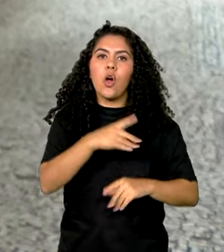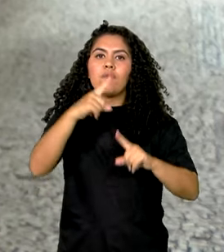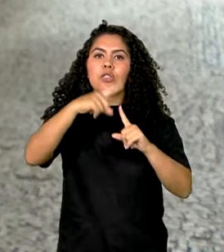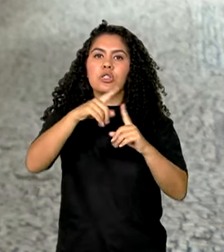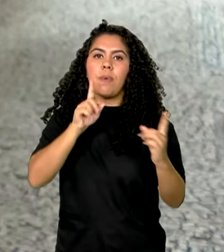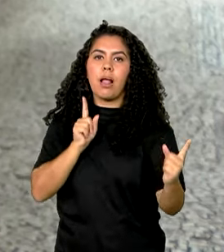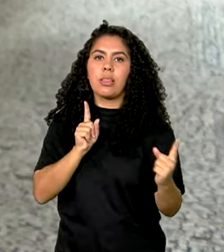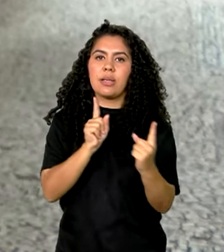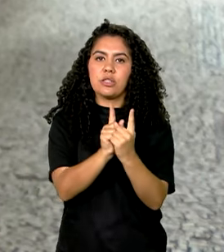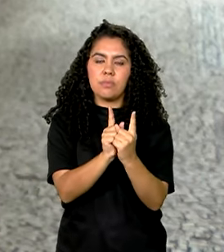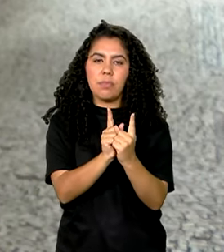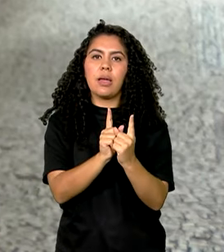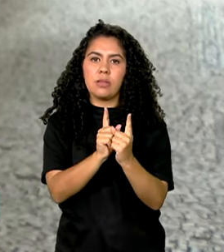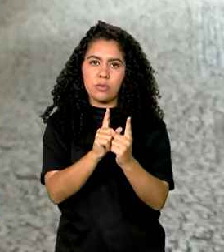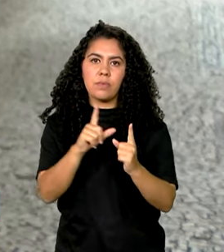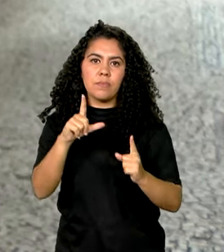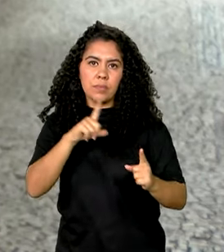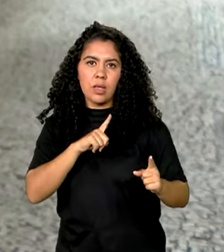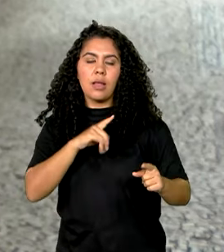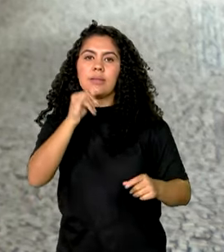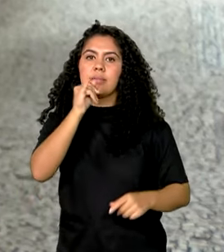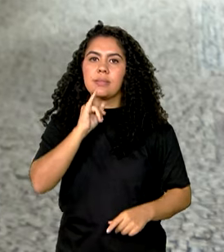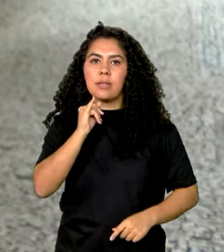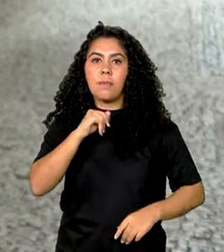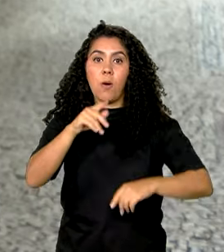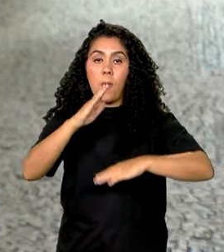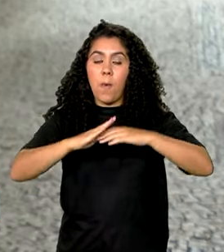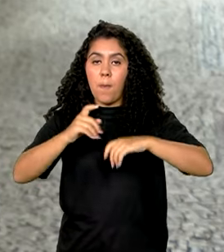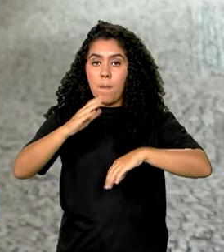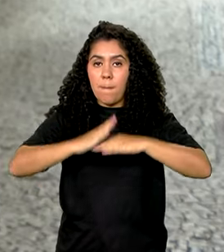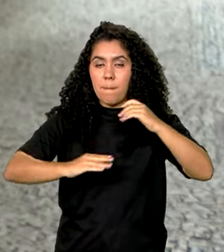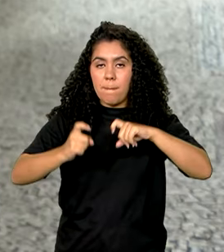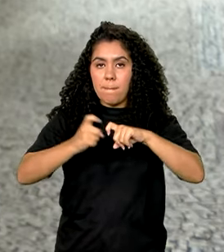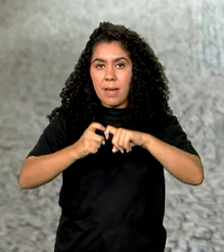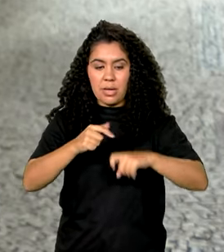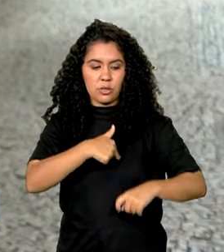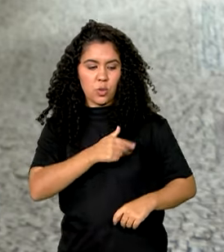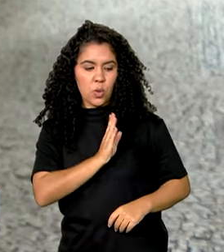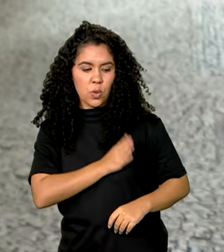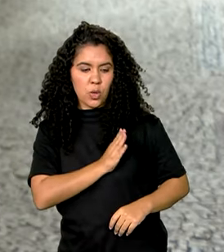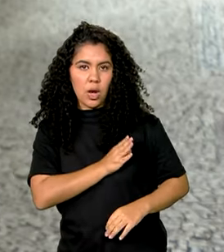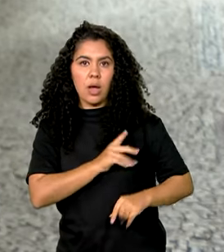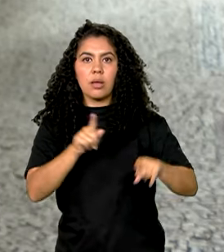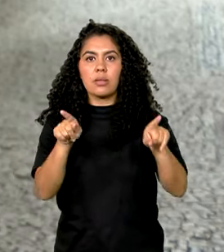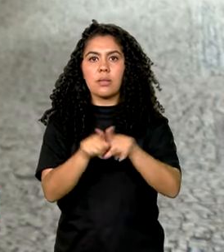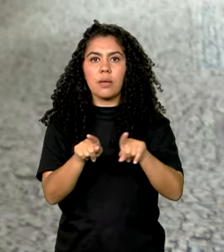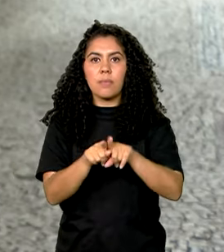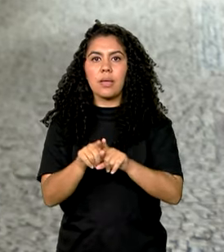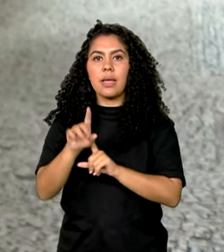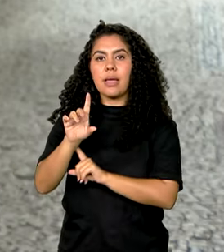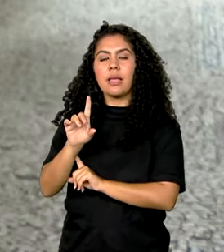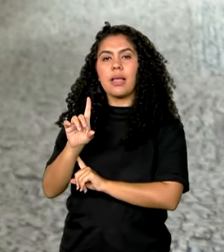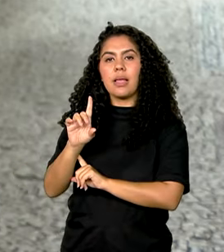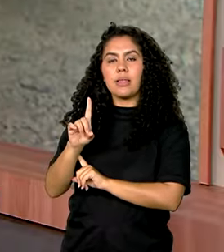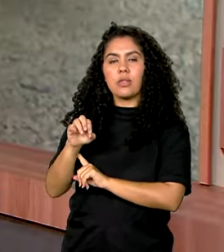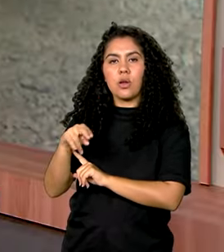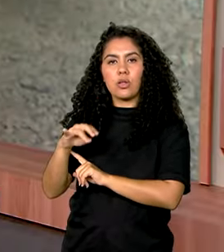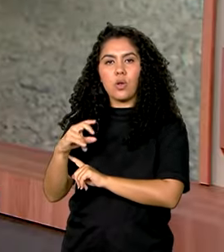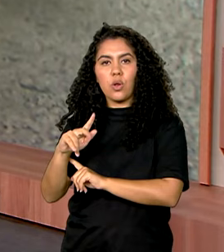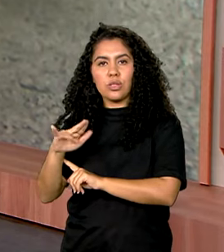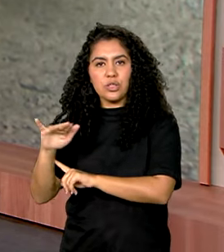na composição dessas equipes, como cardiologia, dermatologia e endocrinologia. A gente volta com você.